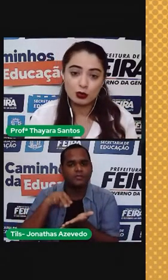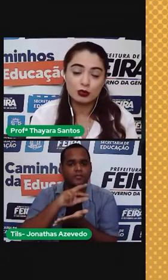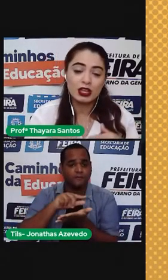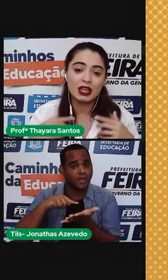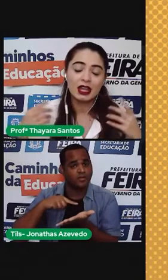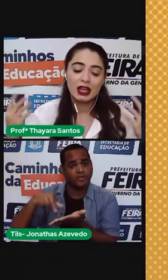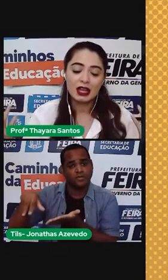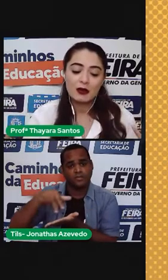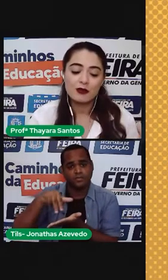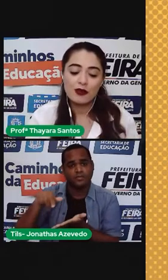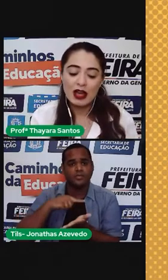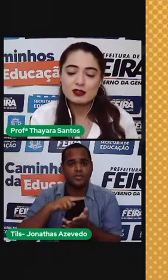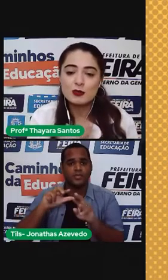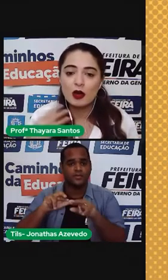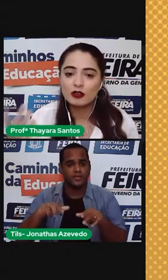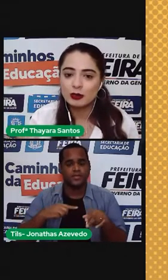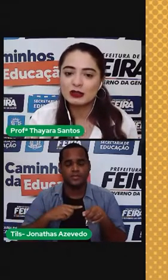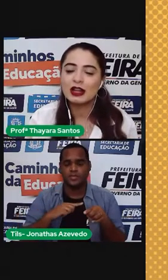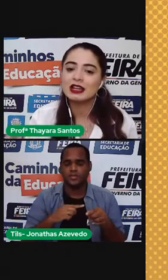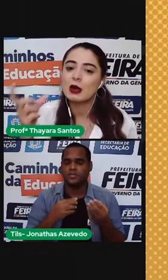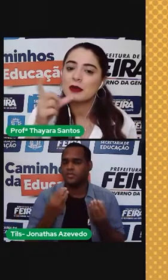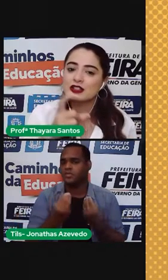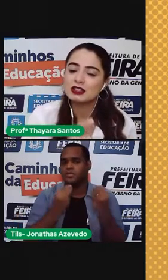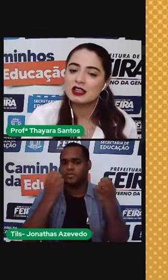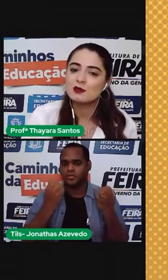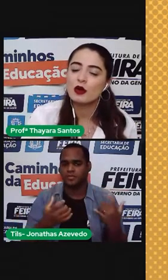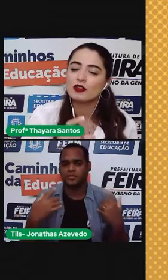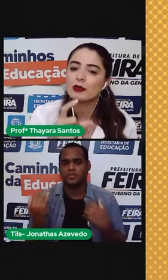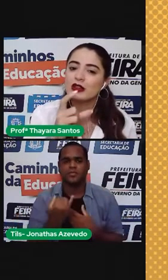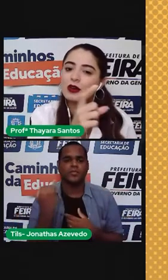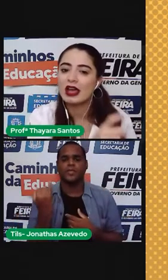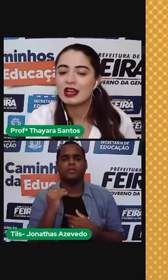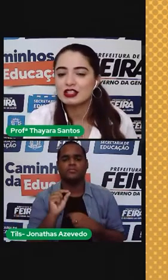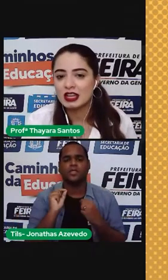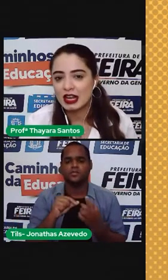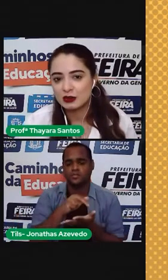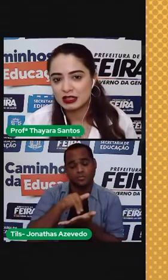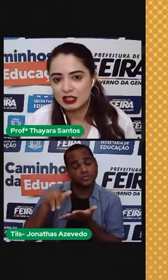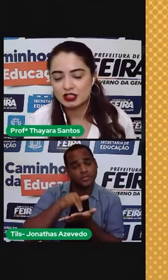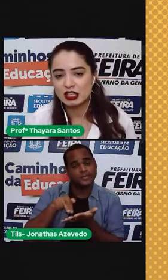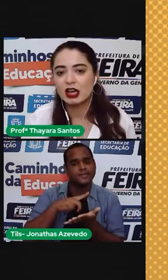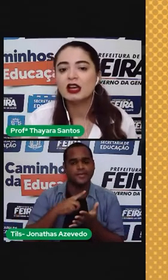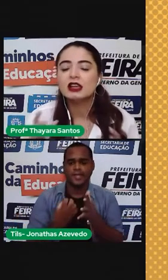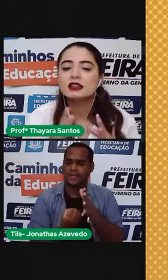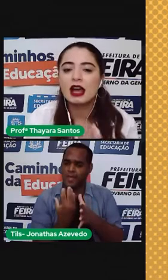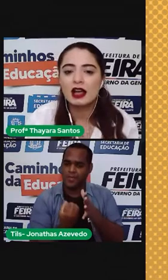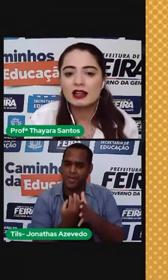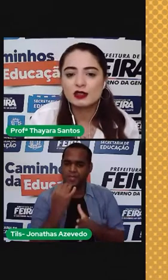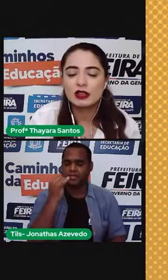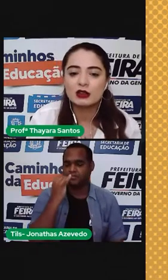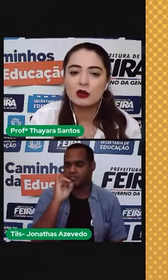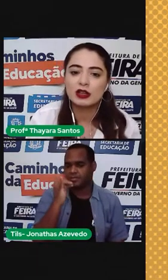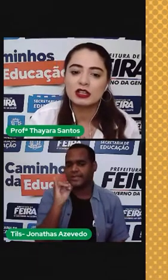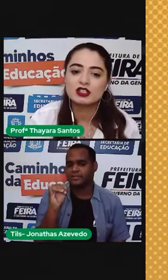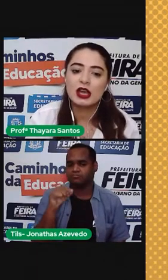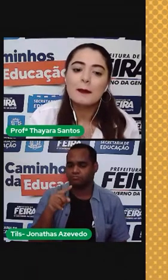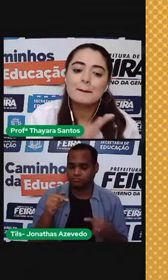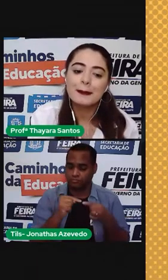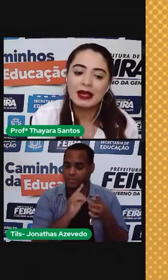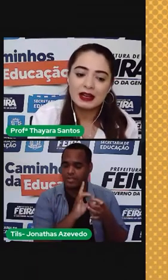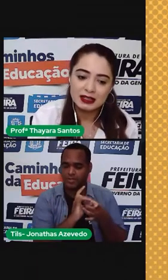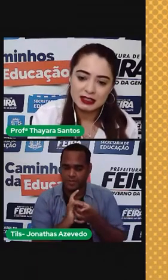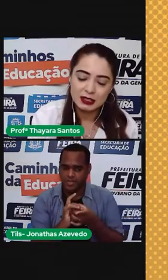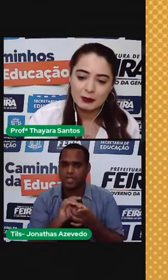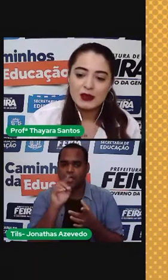tudo que faz o movimento ali, a partir desse movimento, é gerado a energia, está relacionado com a energia